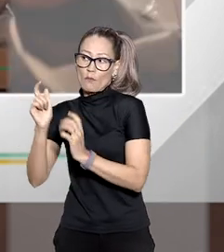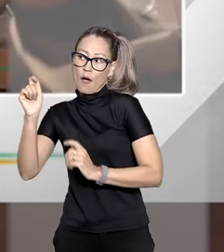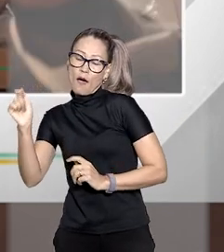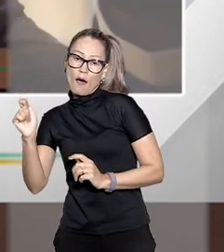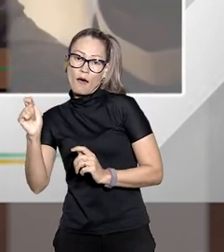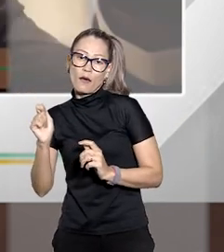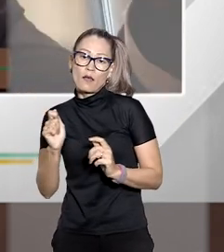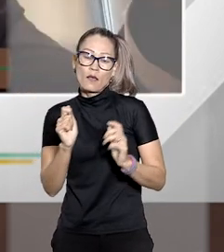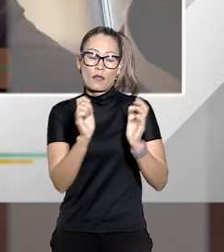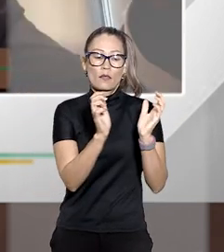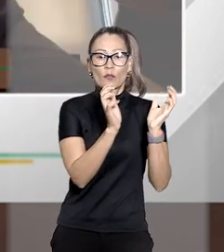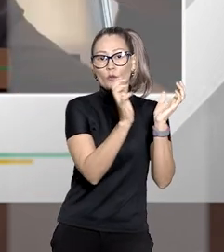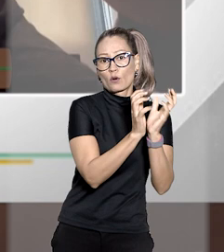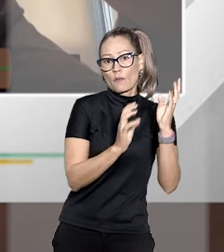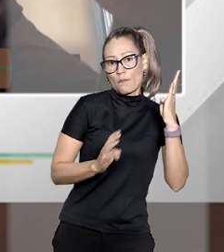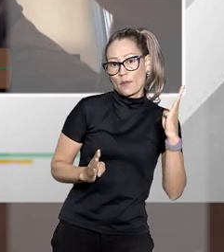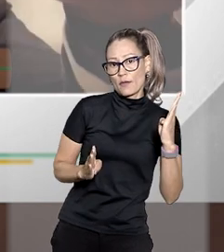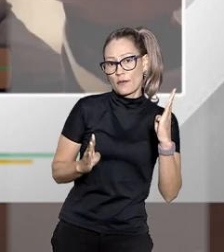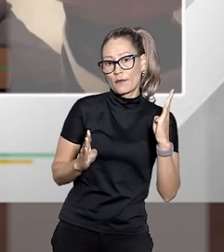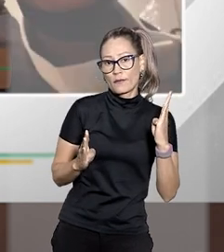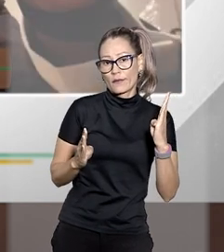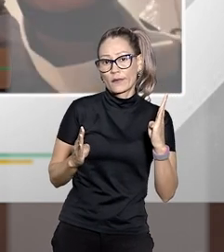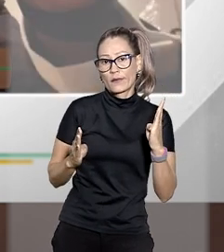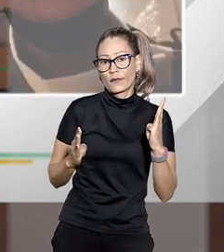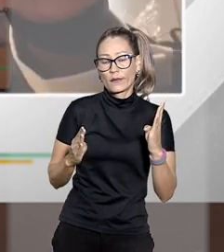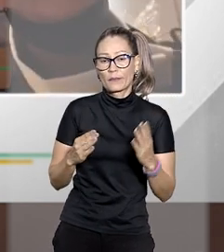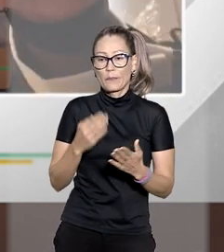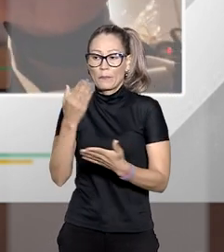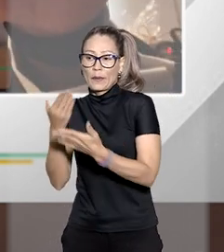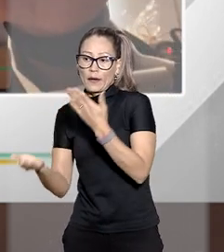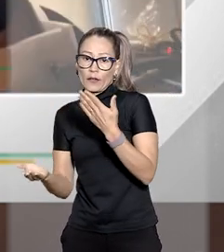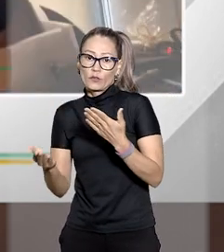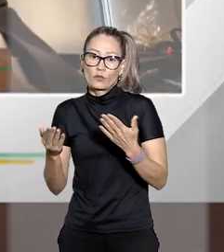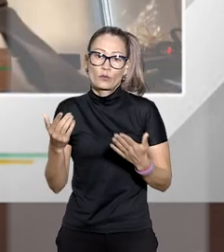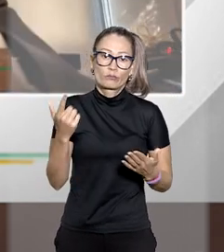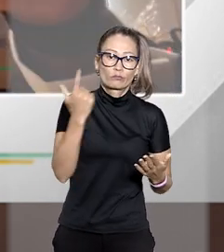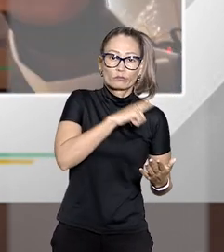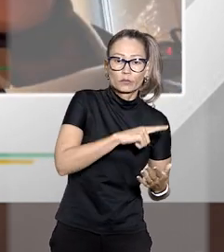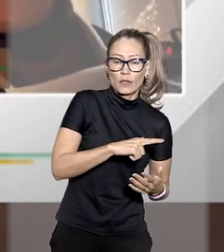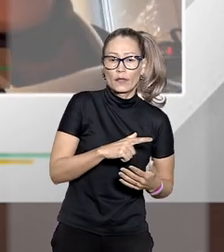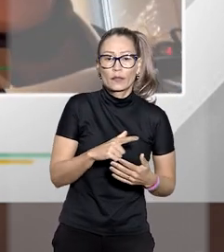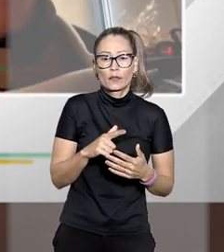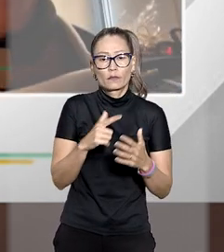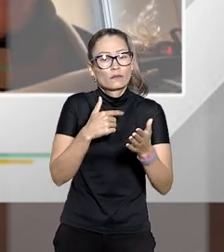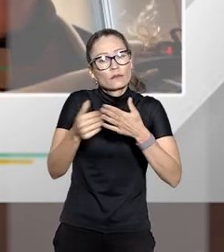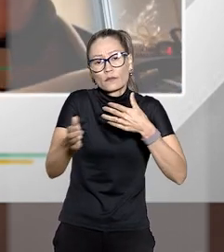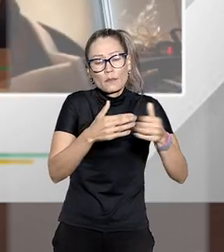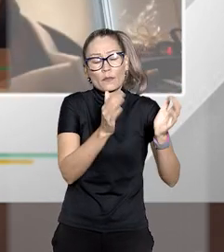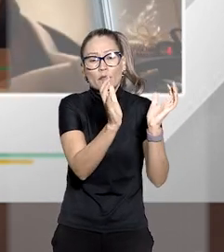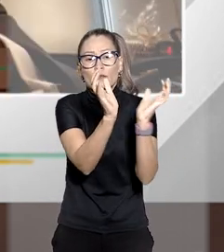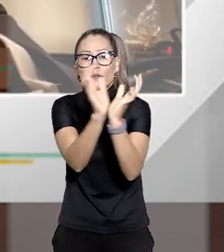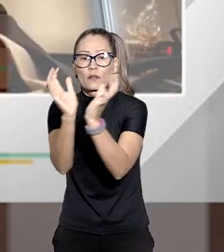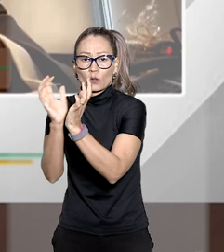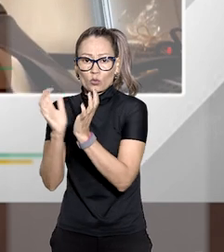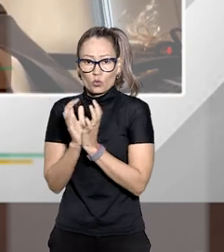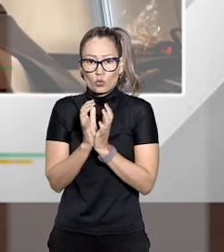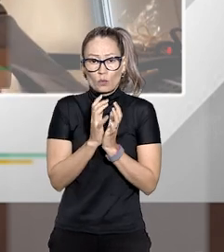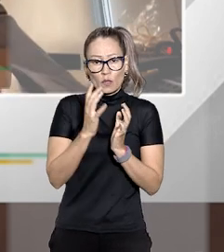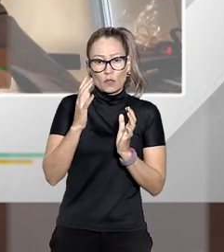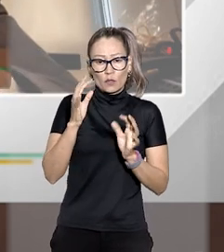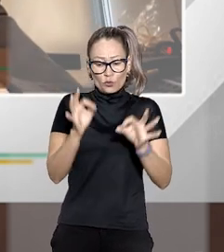ganho se cair com a turma B eu vou perder não isso não pode ser assim independente da turma que cair a solução